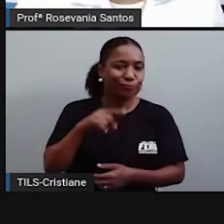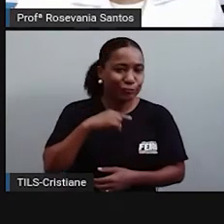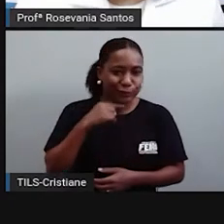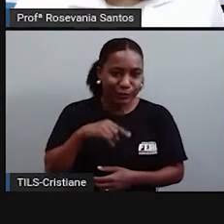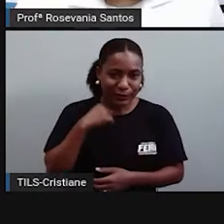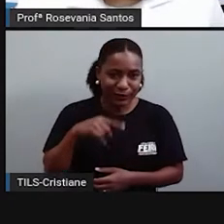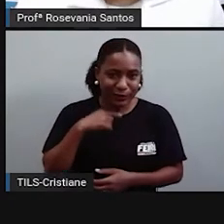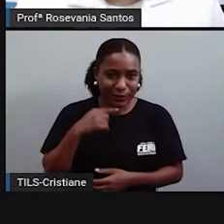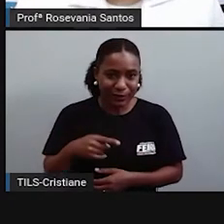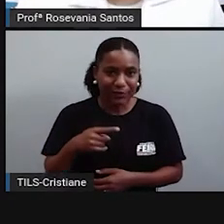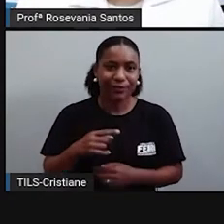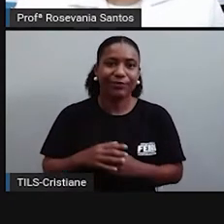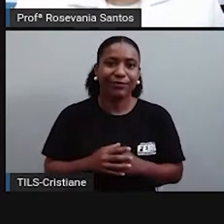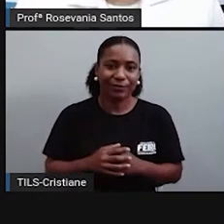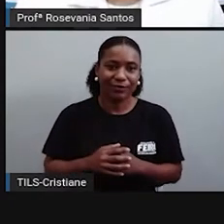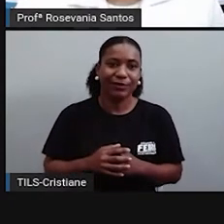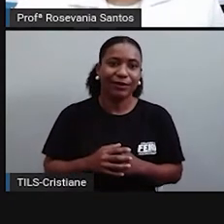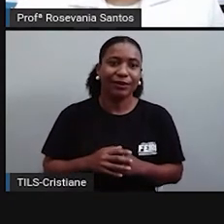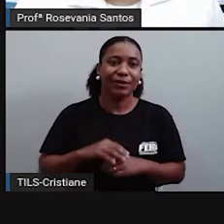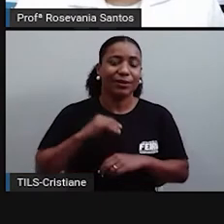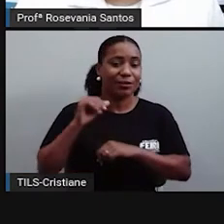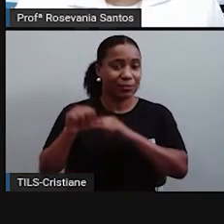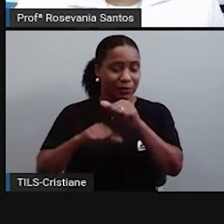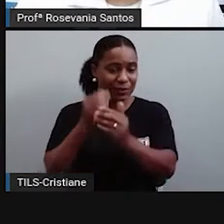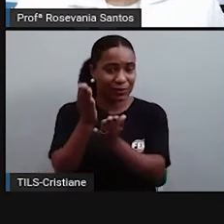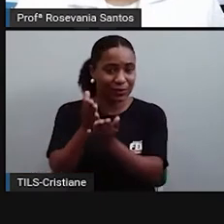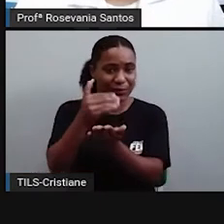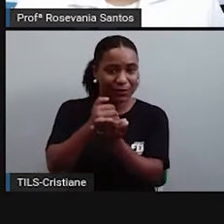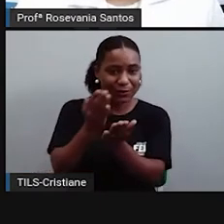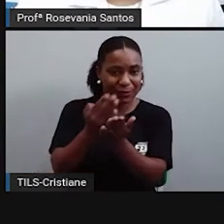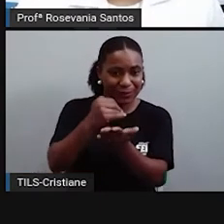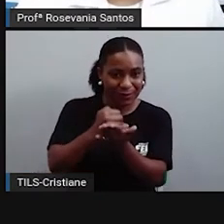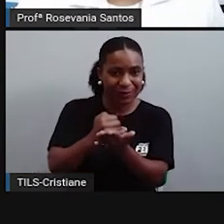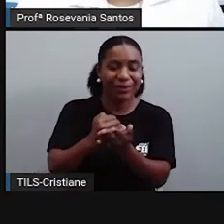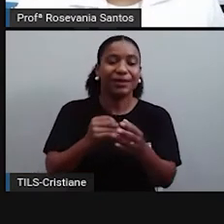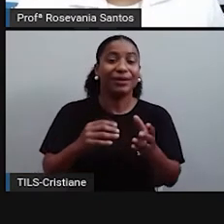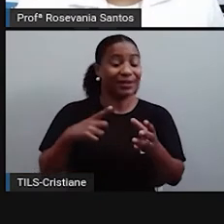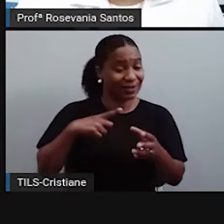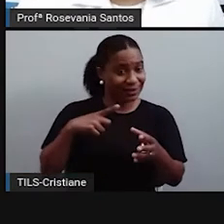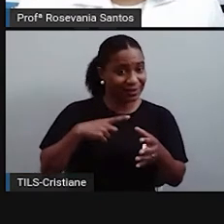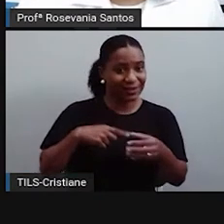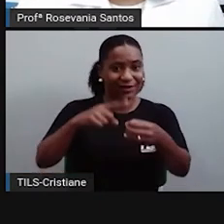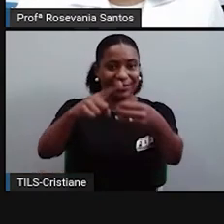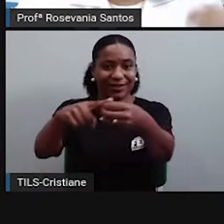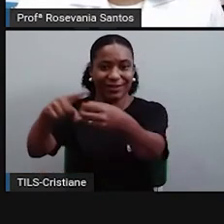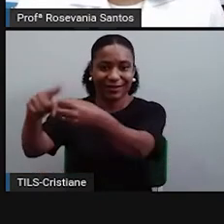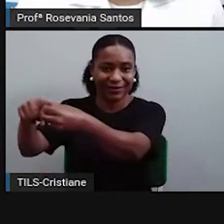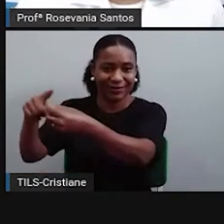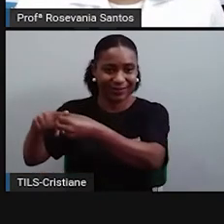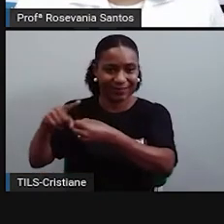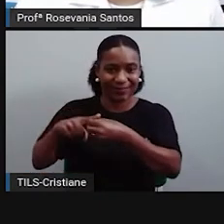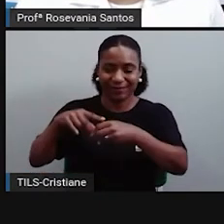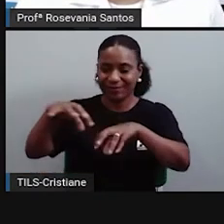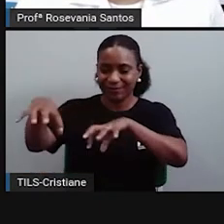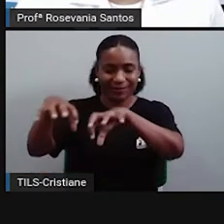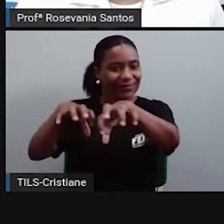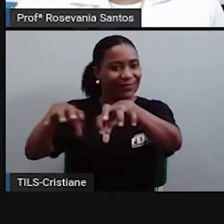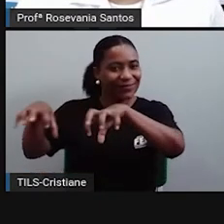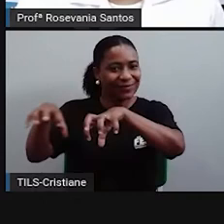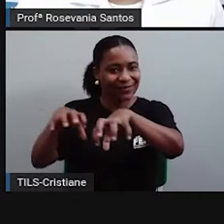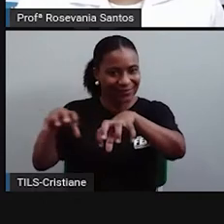mas que depois foi dividido nas Terras Marias, que era aquele terreno doado pelos